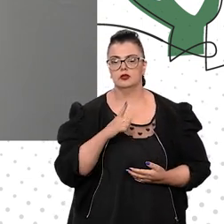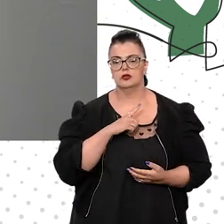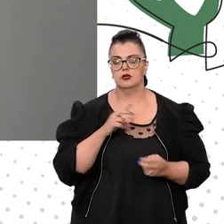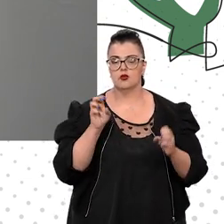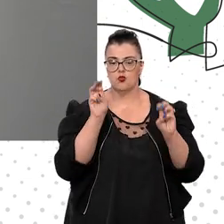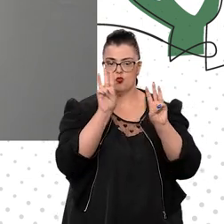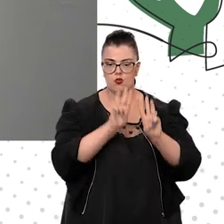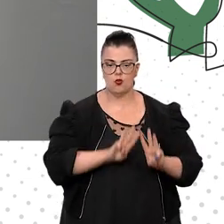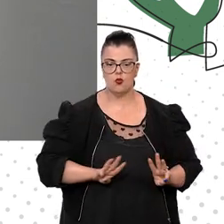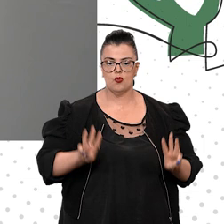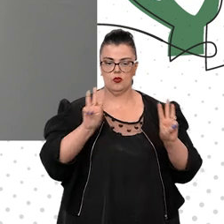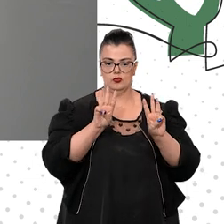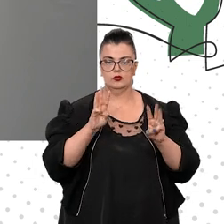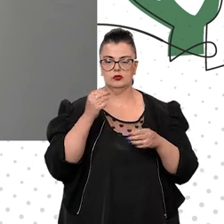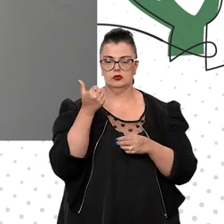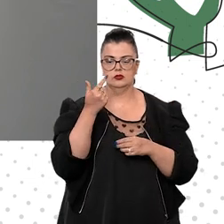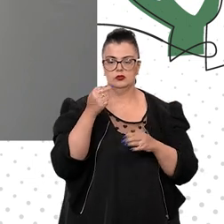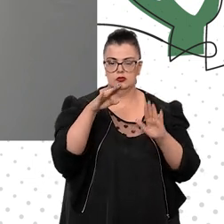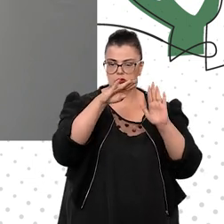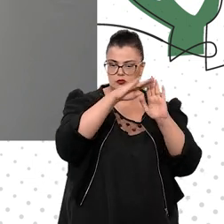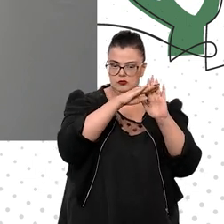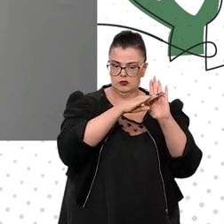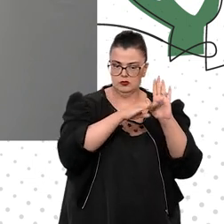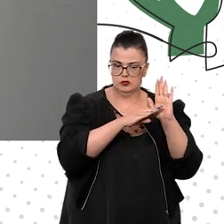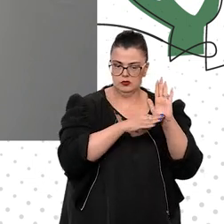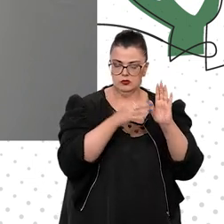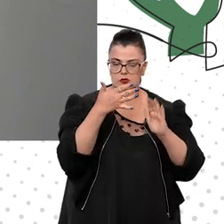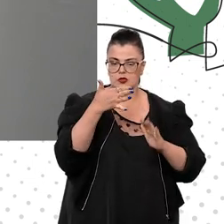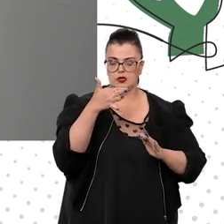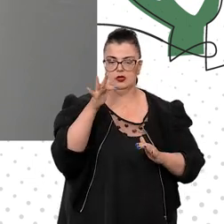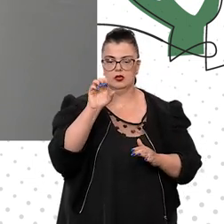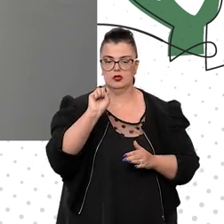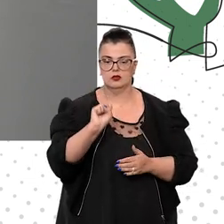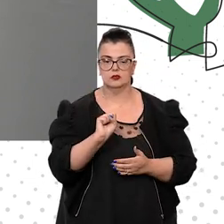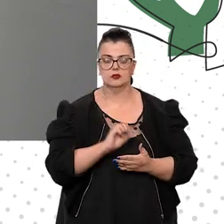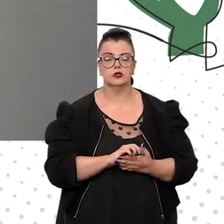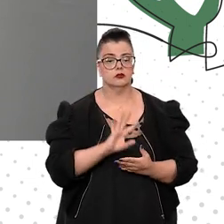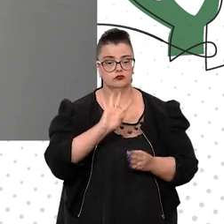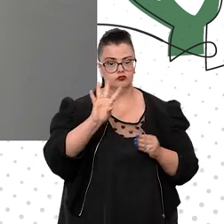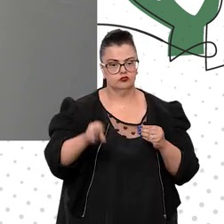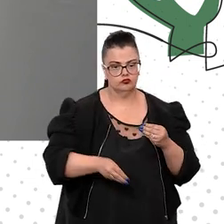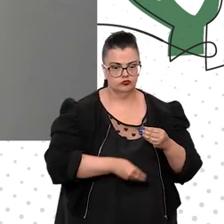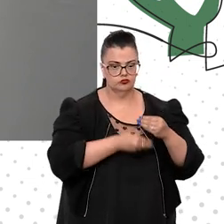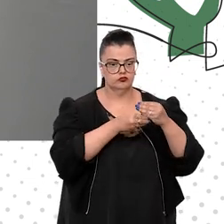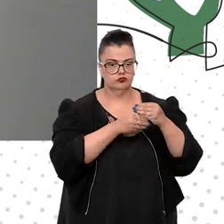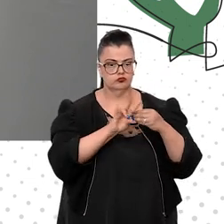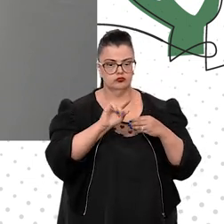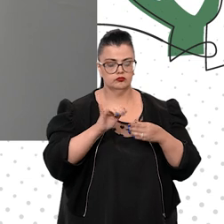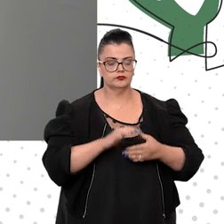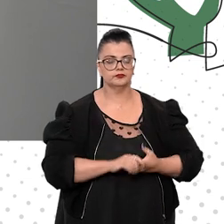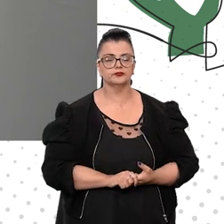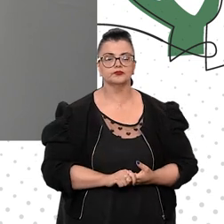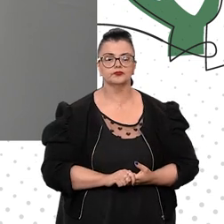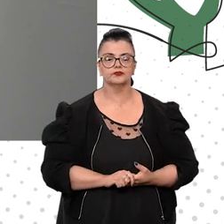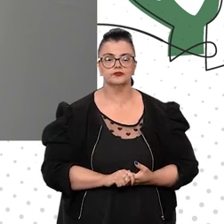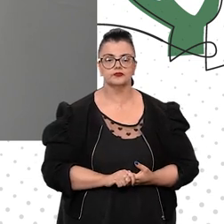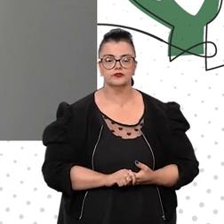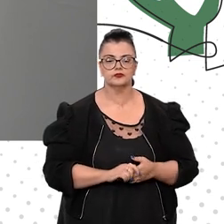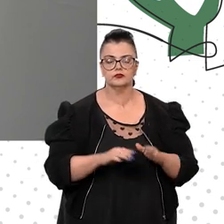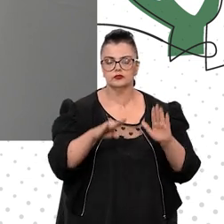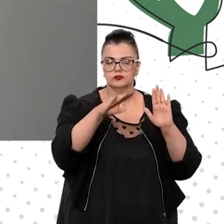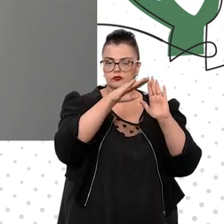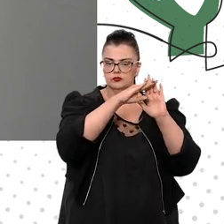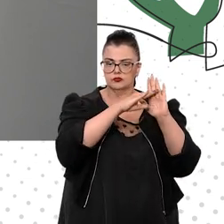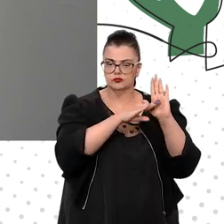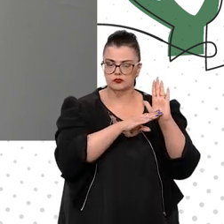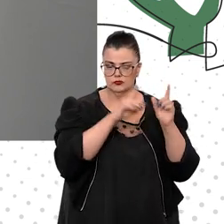são 17 objetivos, um 18º está para ser acrescentado, mas, nesse rol de objetivos,